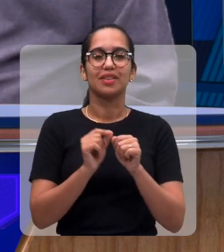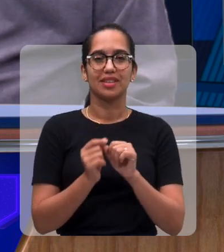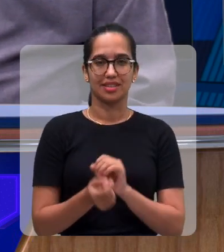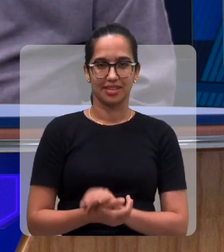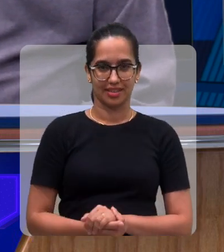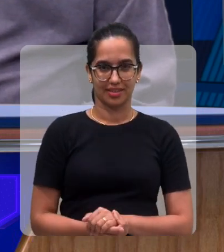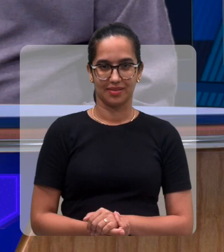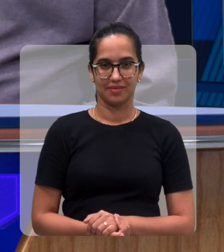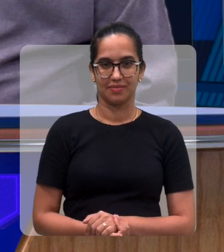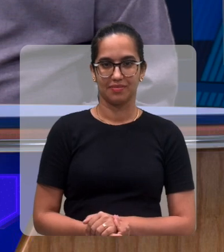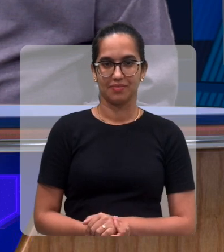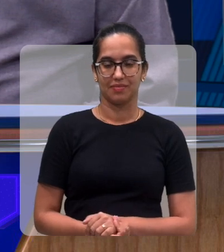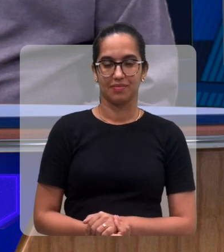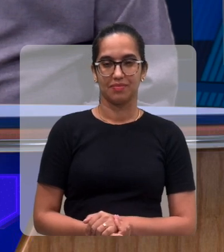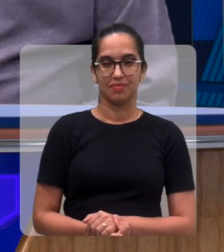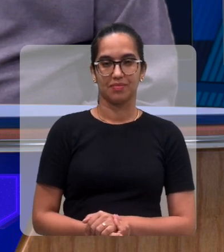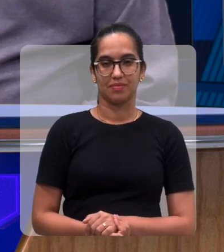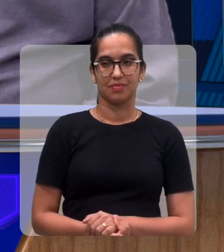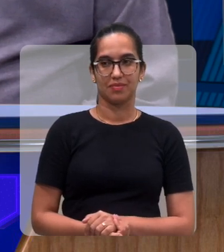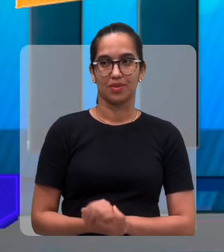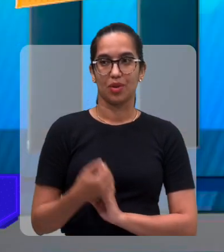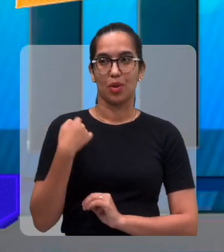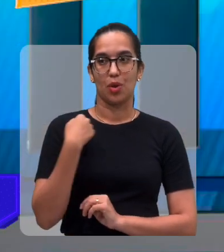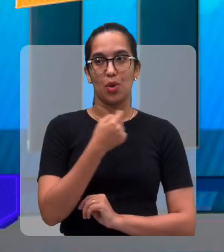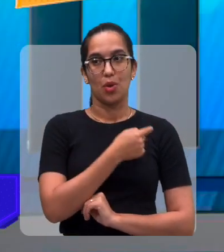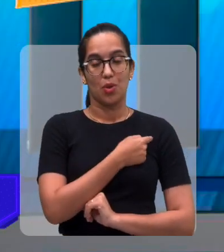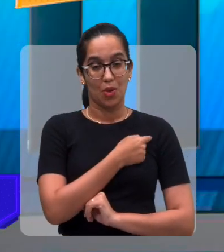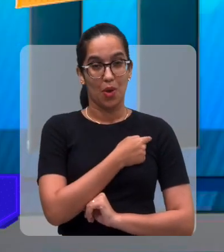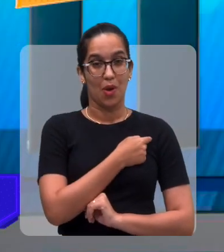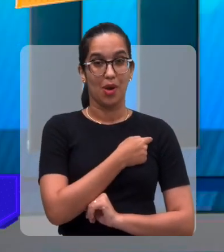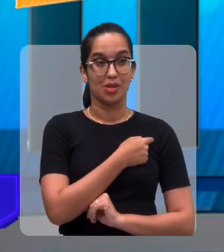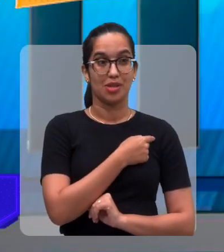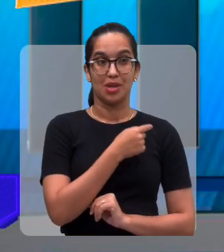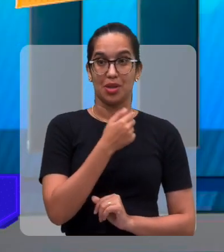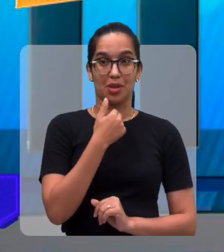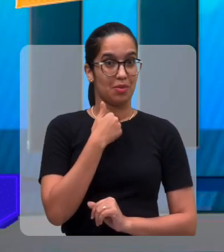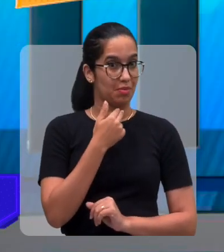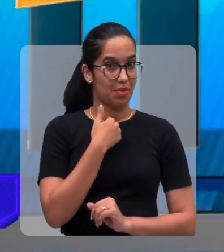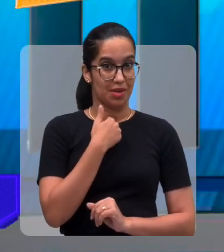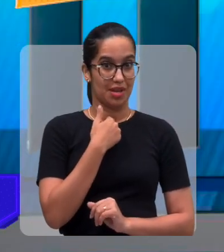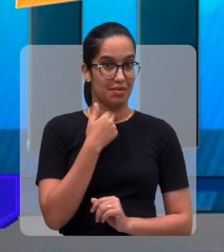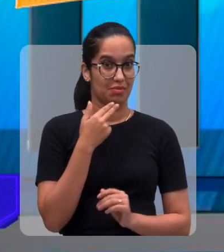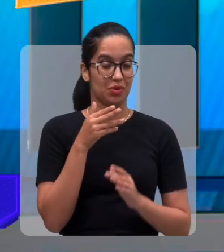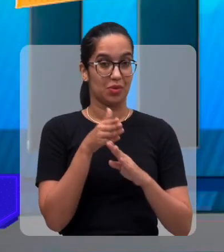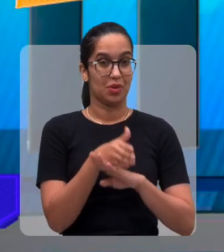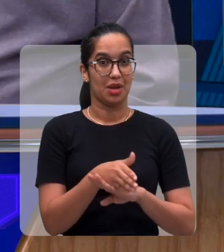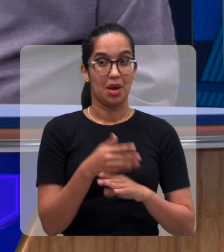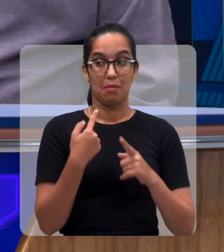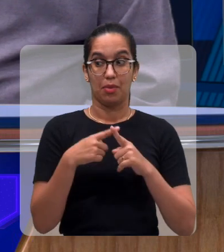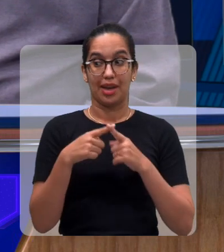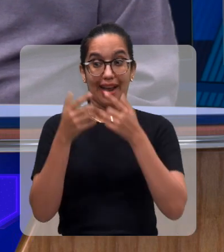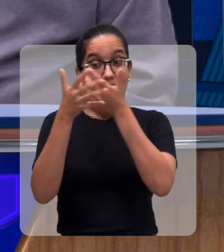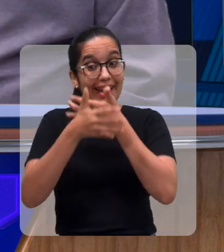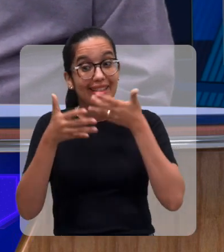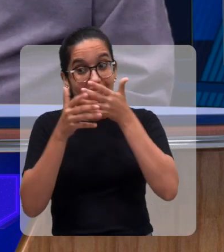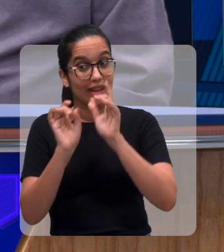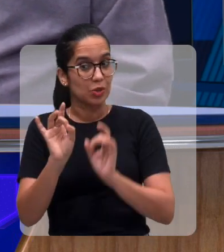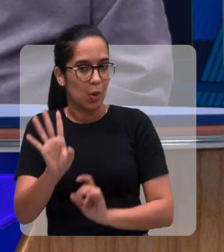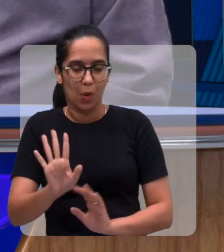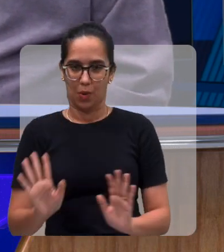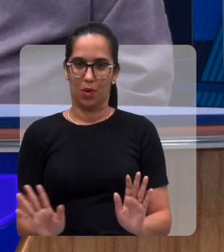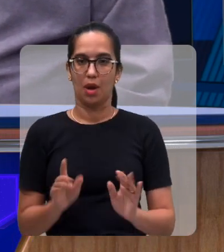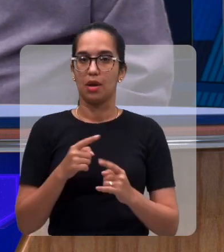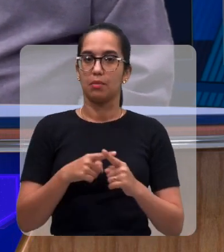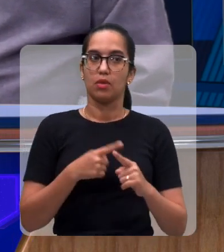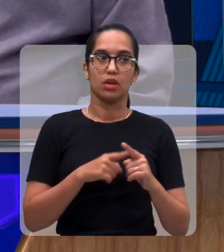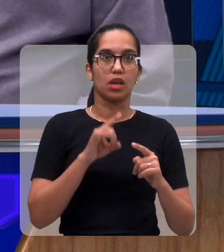Bem, Chico, nós estamos fora entre asas, porque não vai ser... Cantando. Exatamente. Não vai ser só o